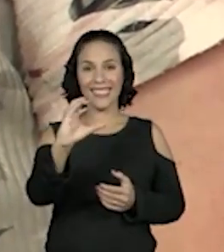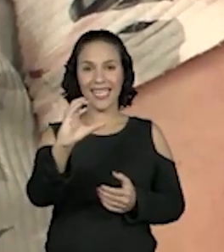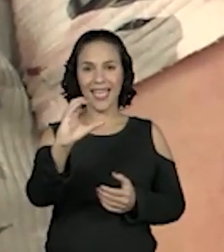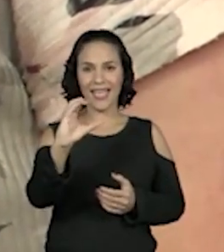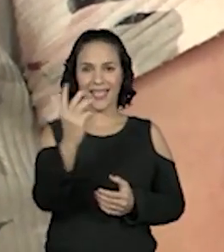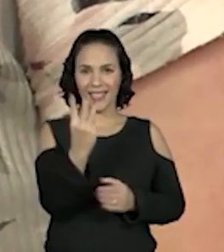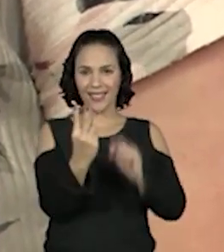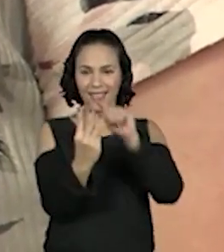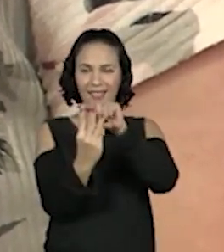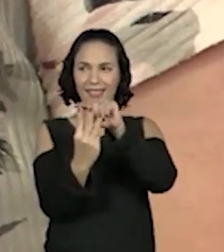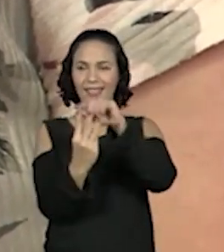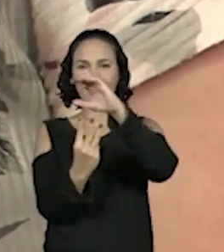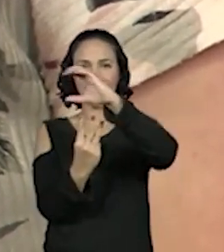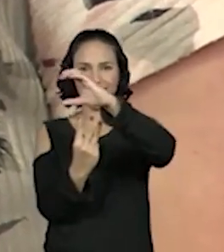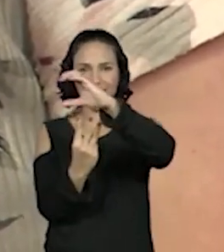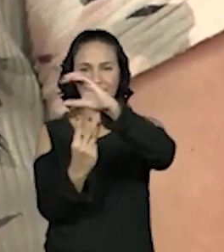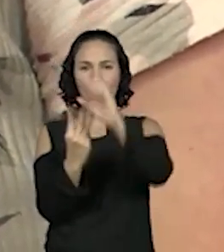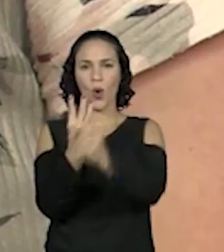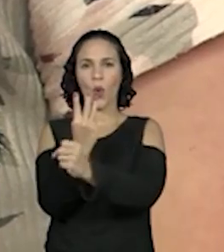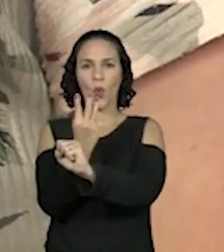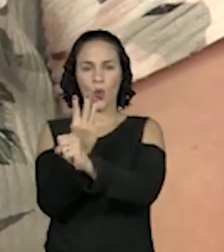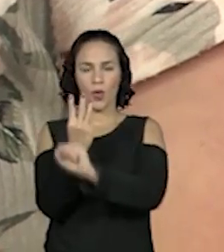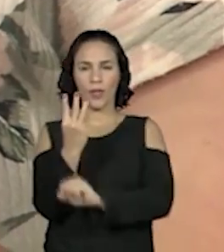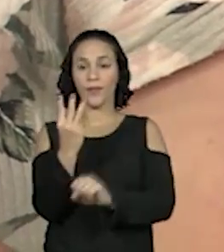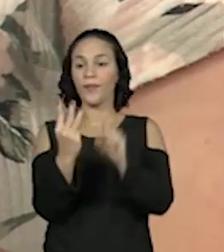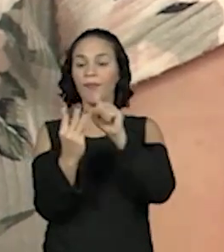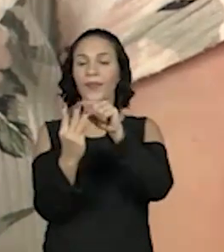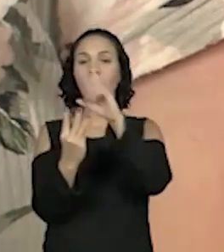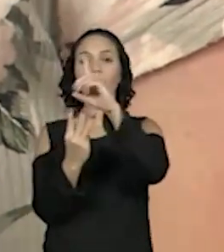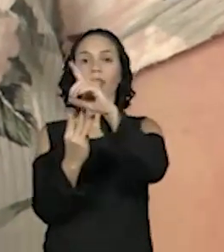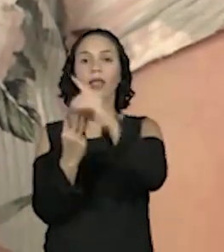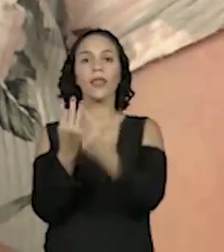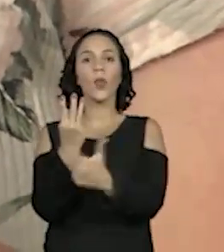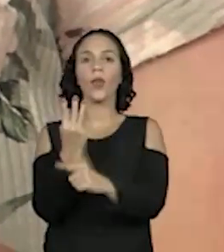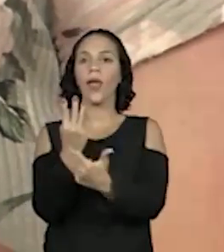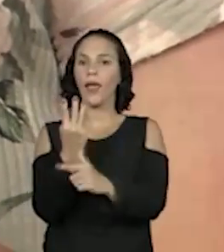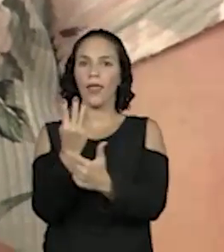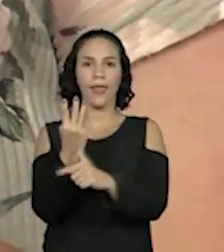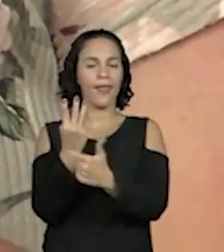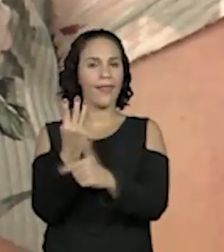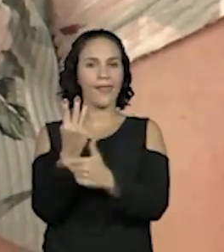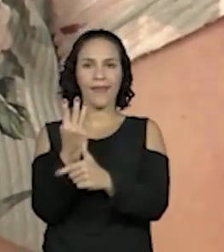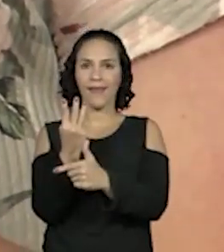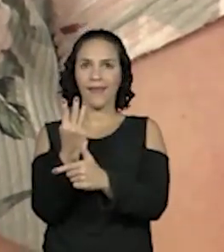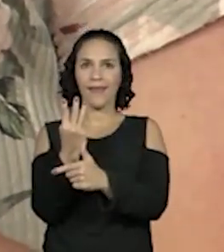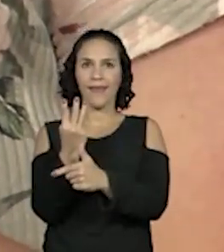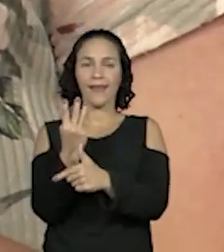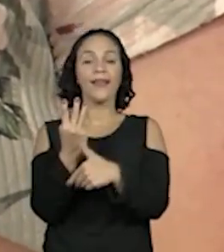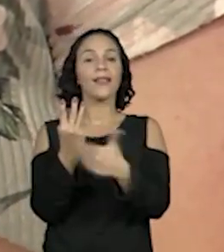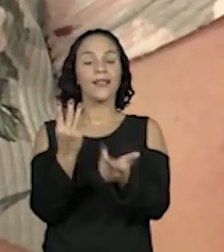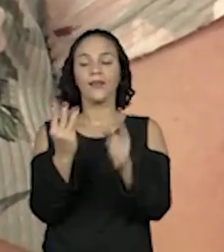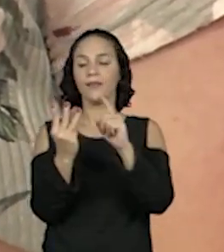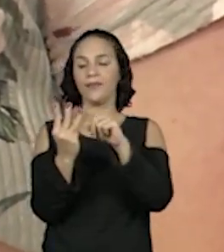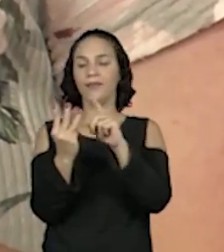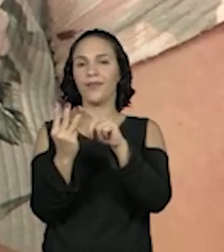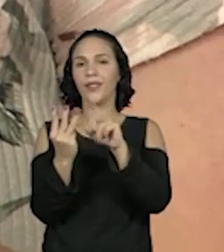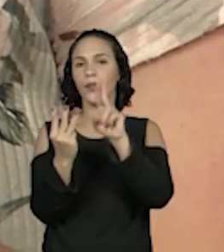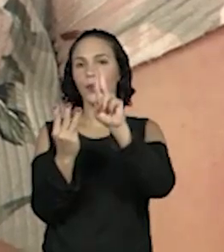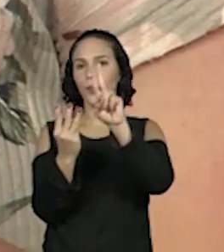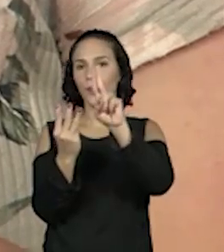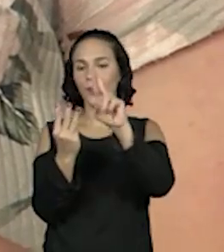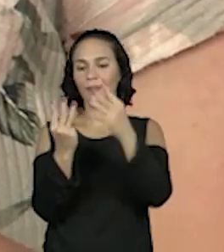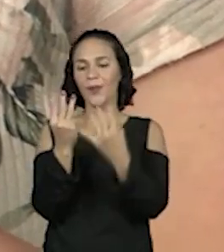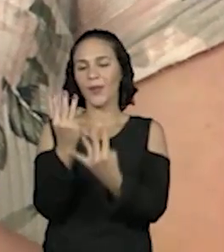Não tem dezena. Então, o que a gente faz? Mostra aí, Profran. Eu coloquei a